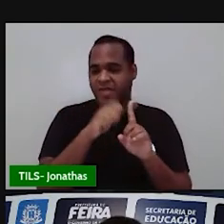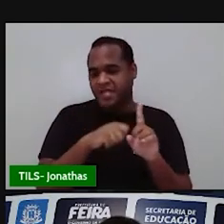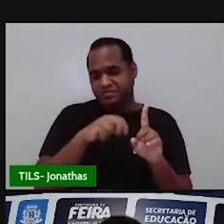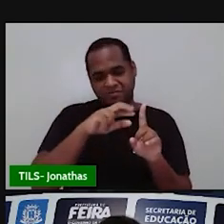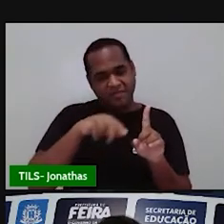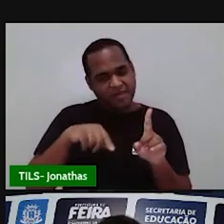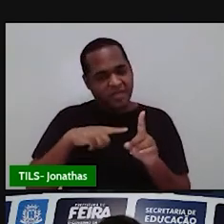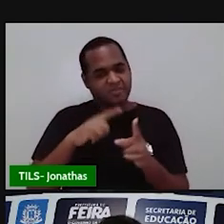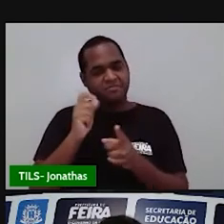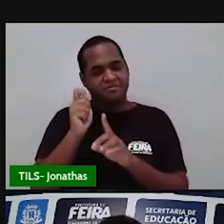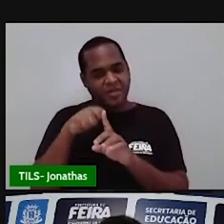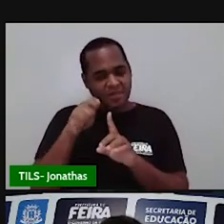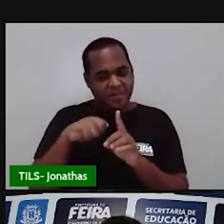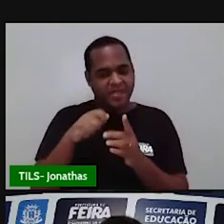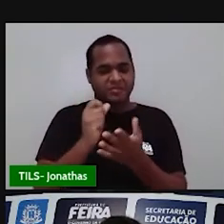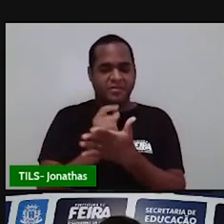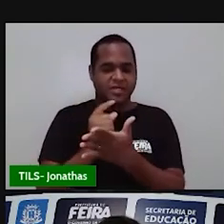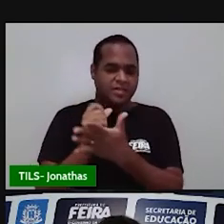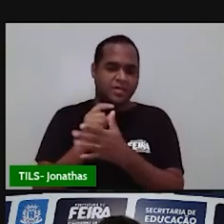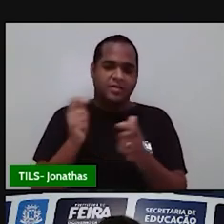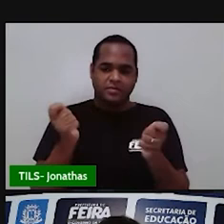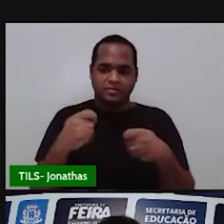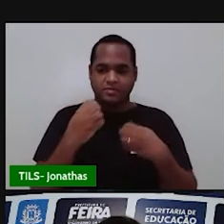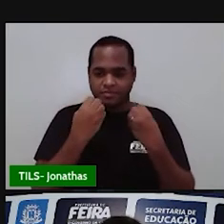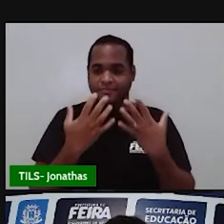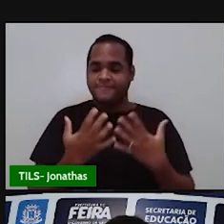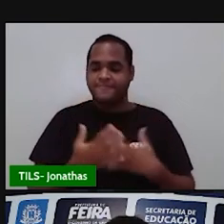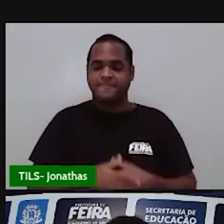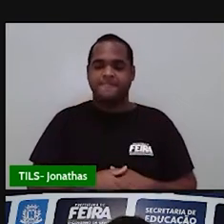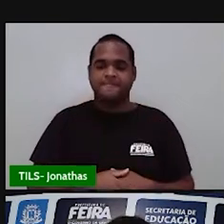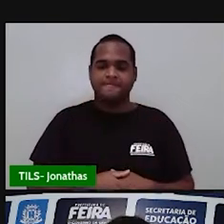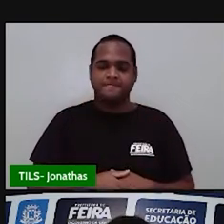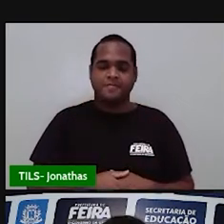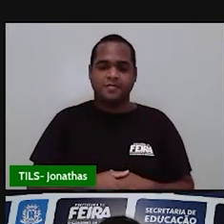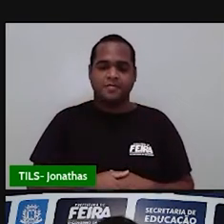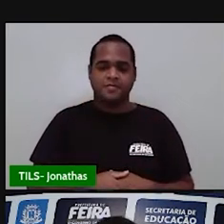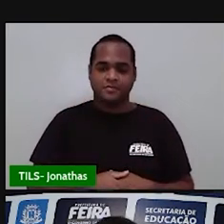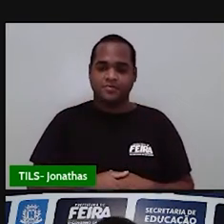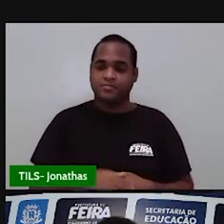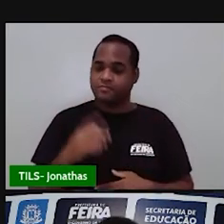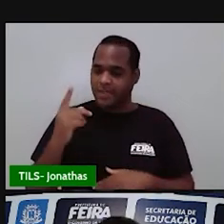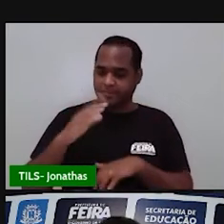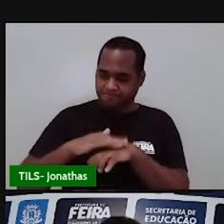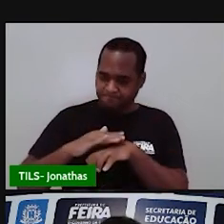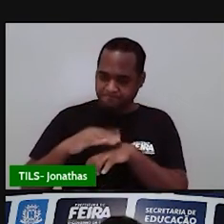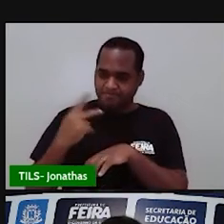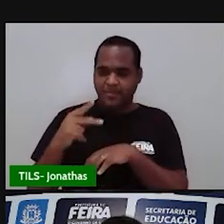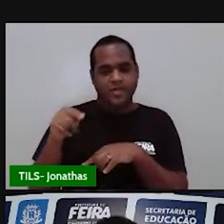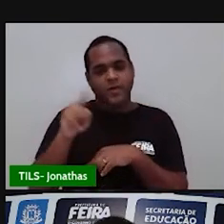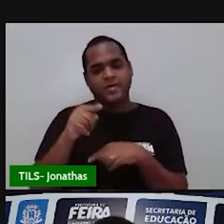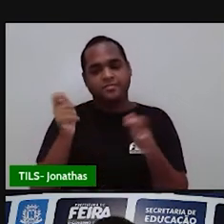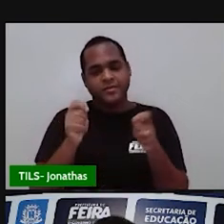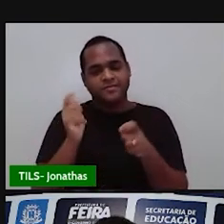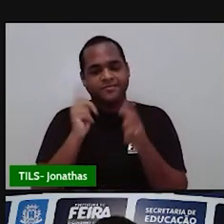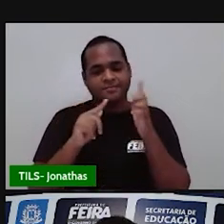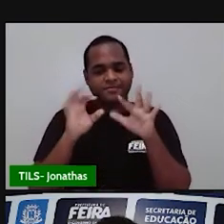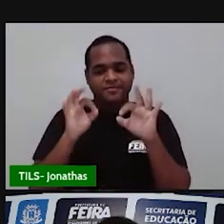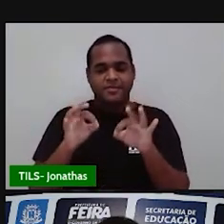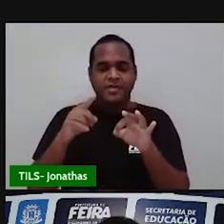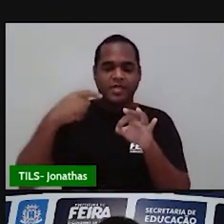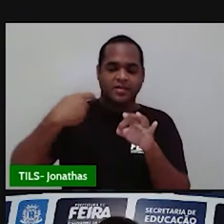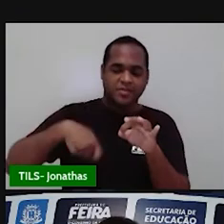dessa conta, dessa fatura, tá bom? E é por meio dela também que a gente fica sabendo o quanto a gente vai